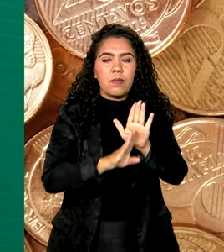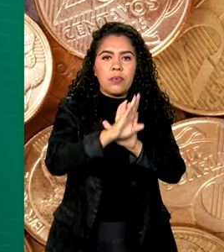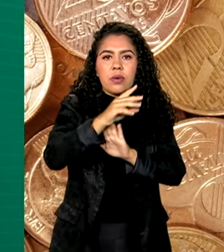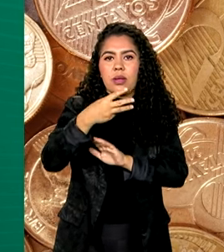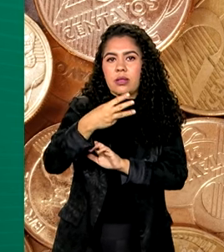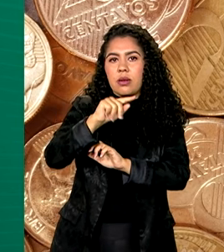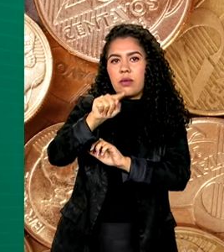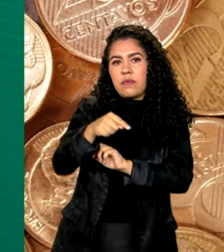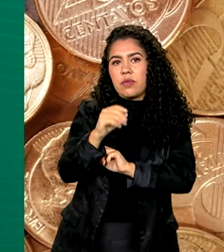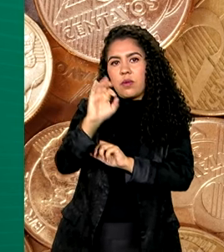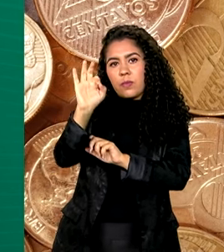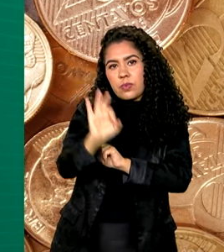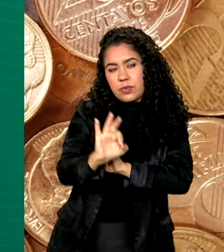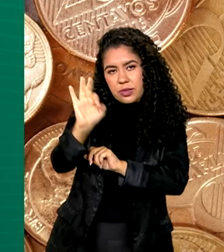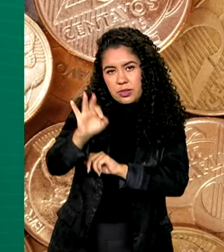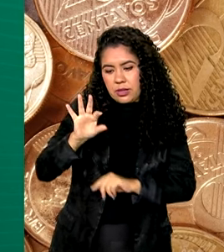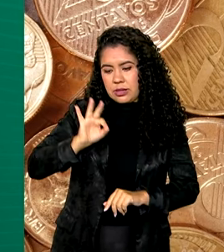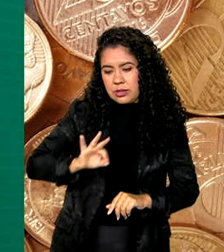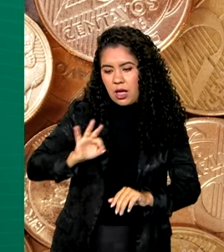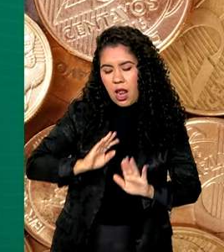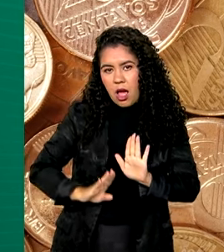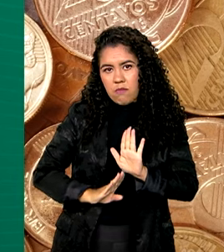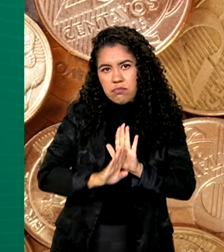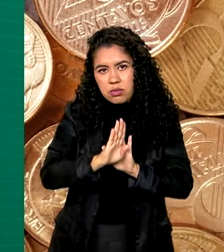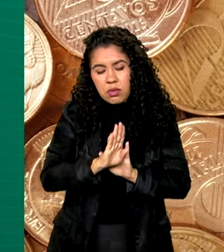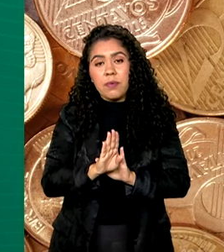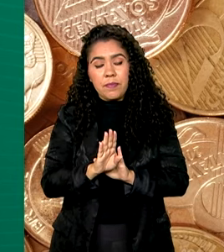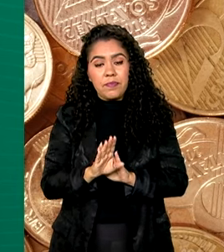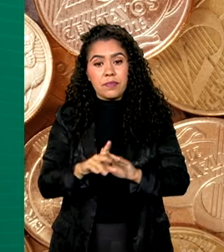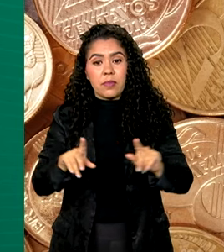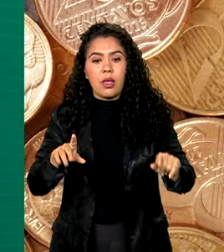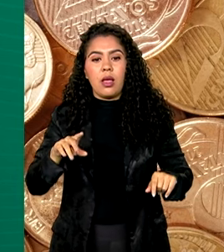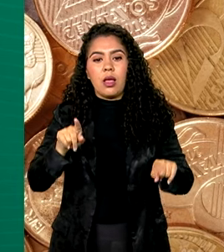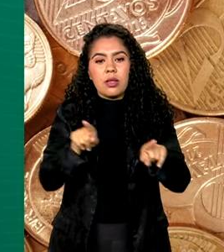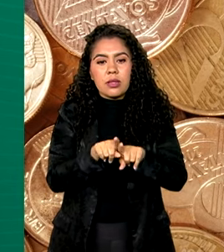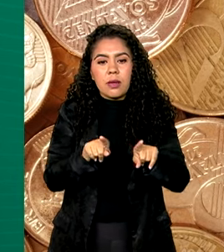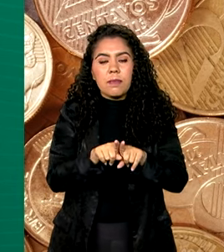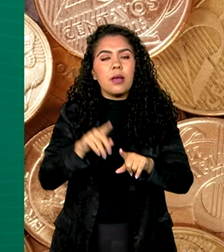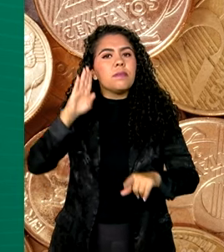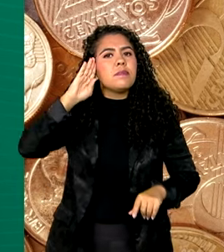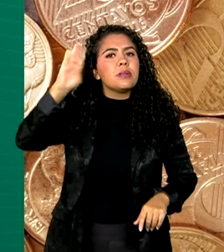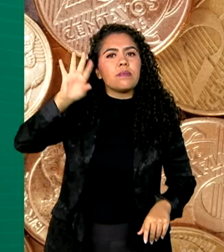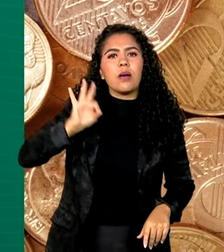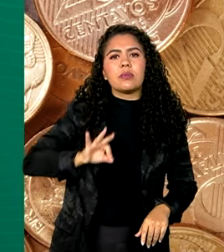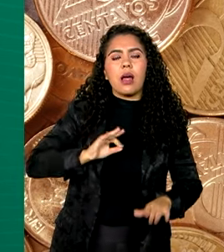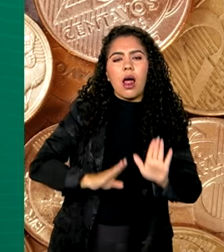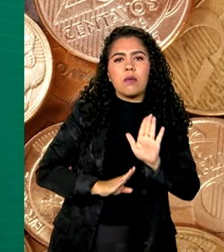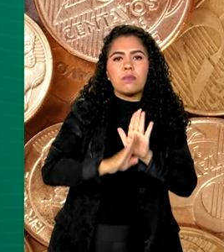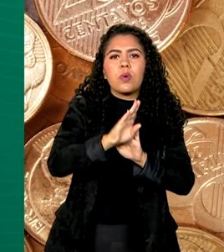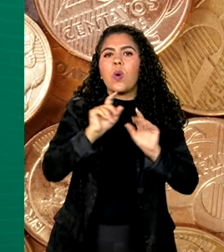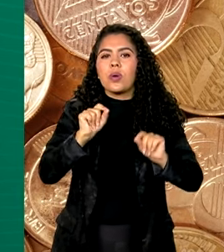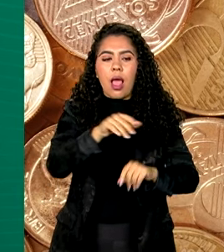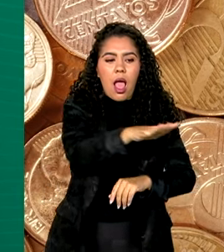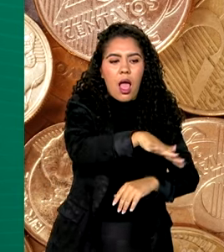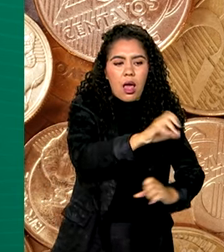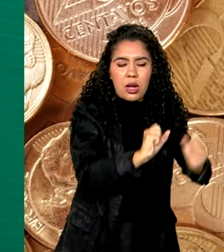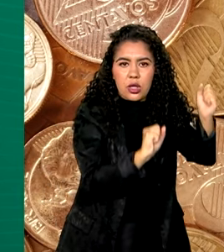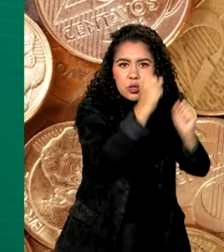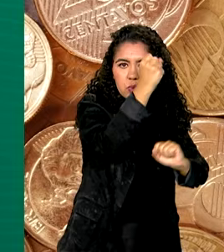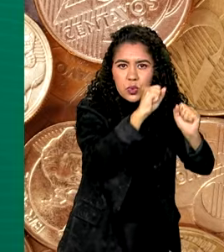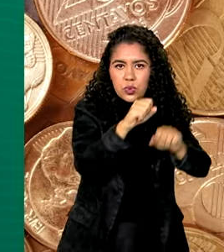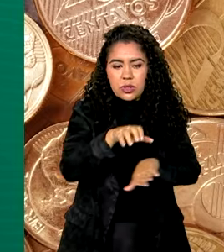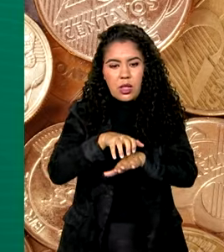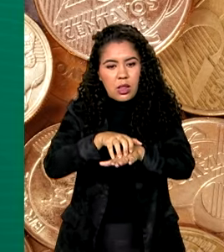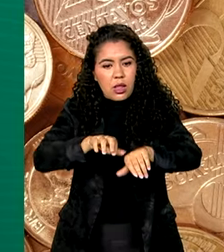% nos salários. Os maiores aumentos na renda foram para os trabalhadores da indústria, transporte e